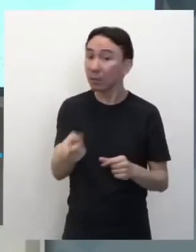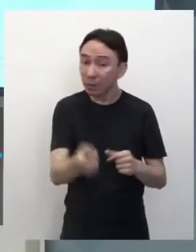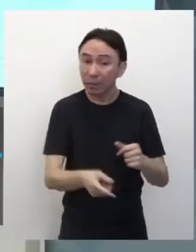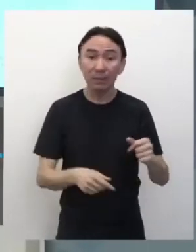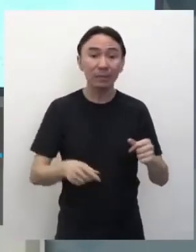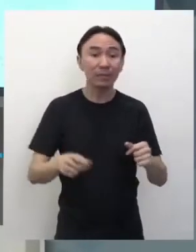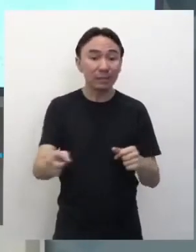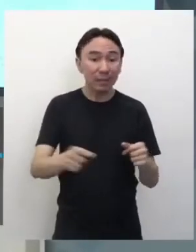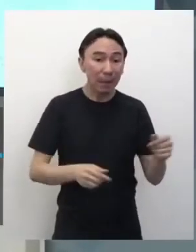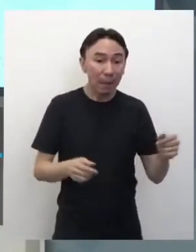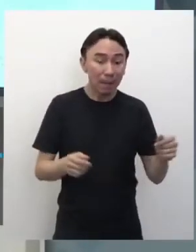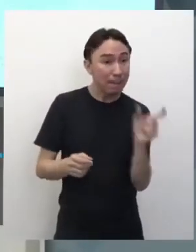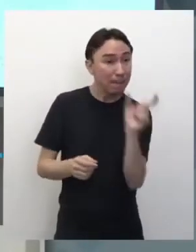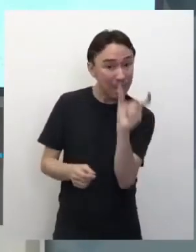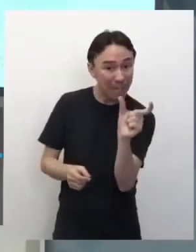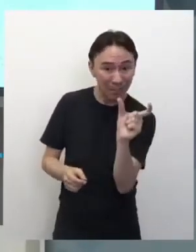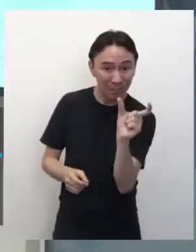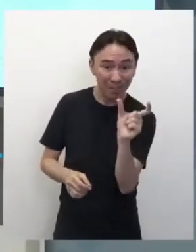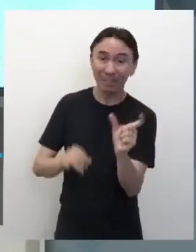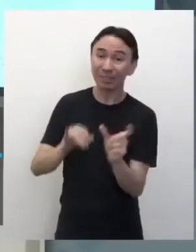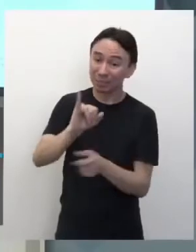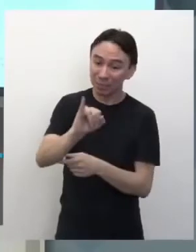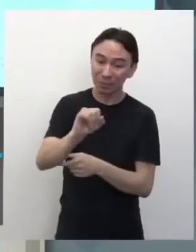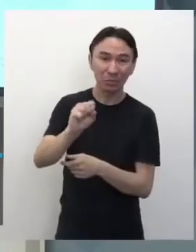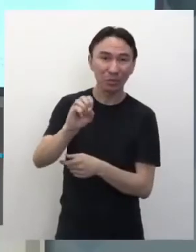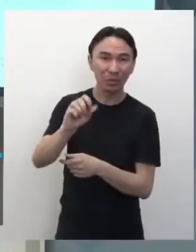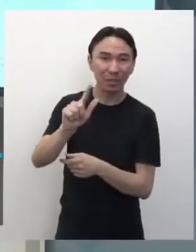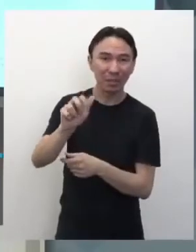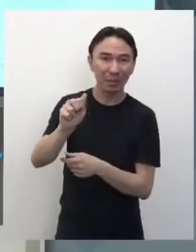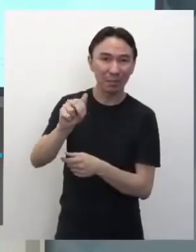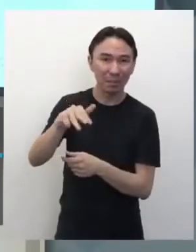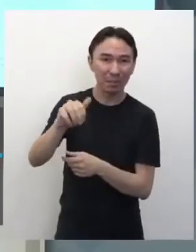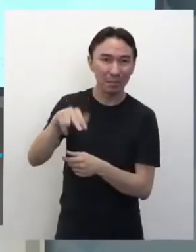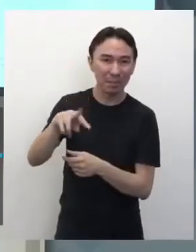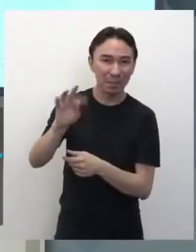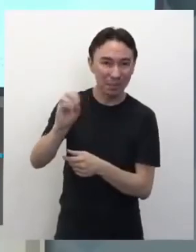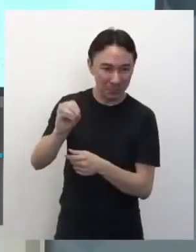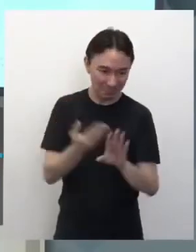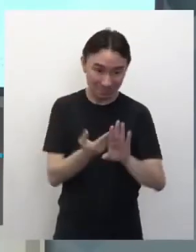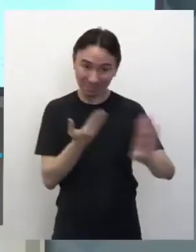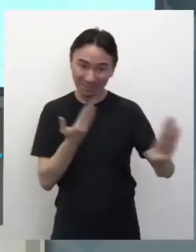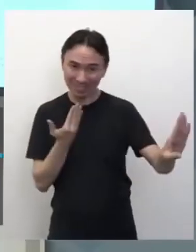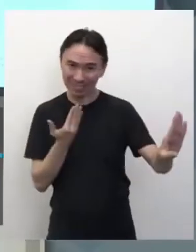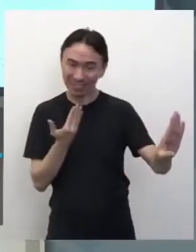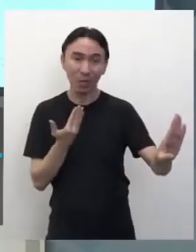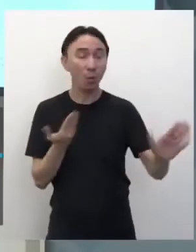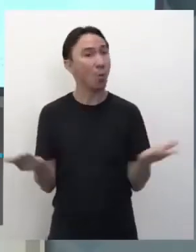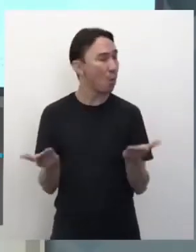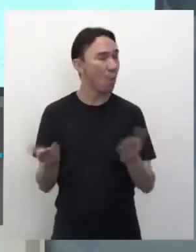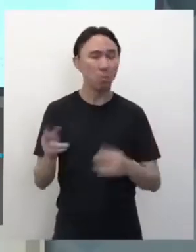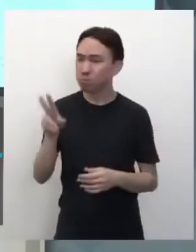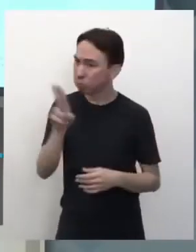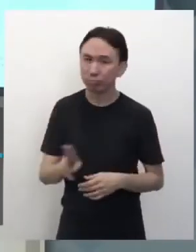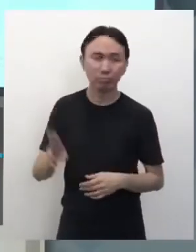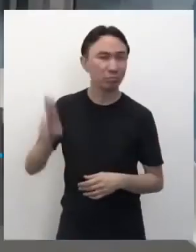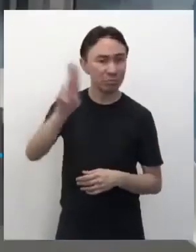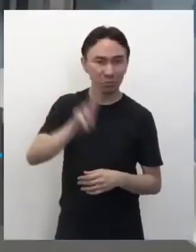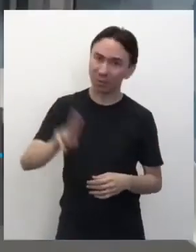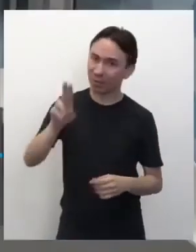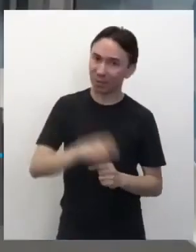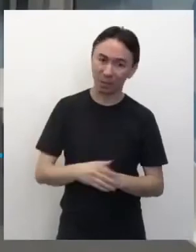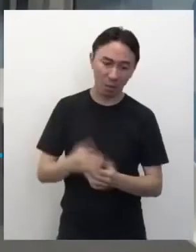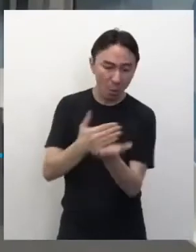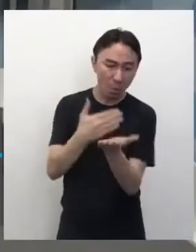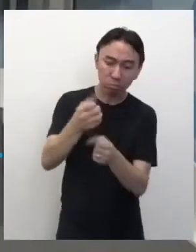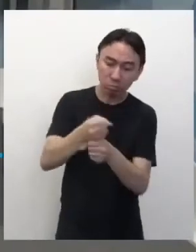essa tem sido uma palavra muito utilizada no nosso dia a dia. Ou seja, então, tem sido, é, desde o ano passado, né? Até